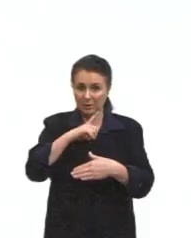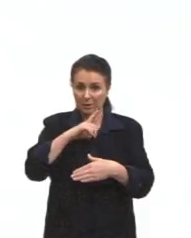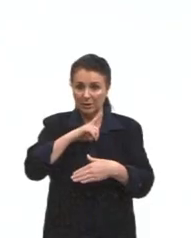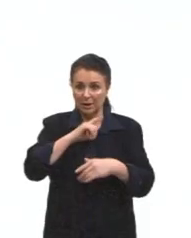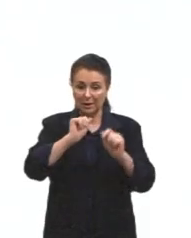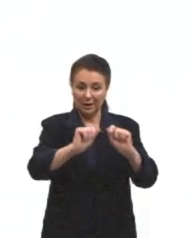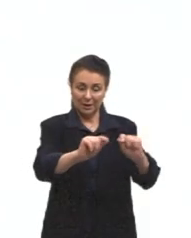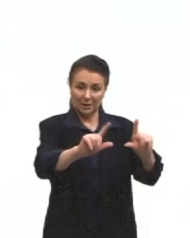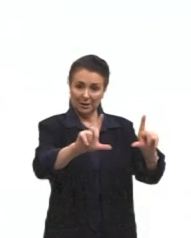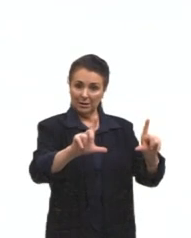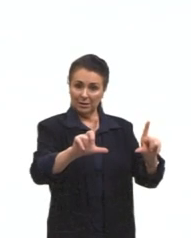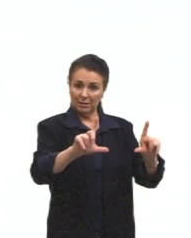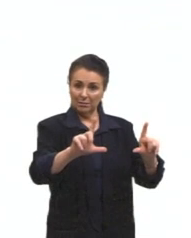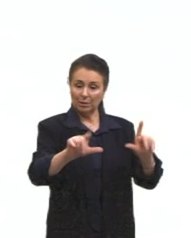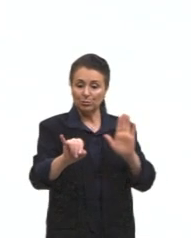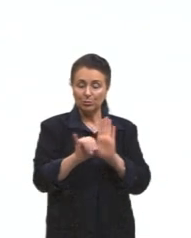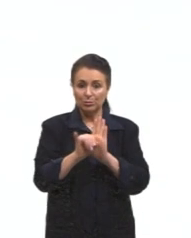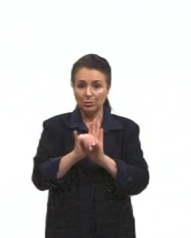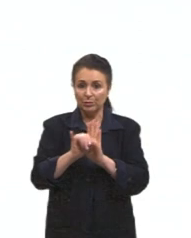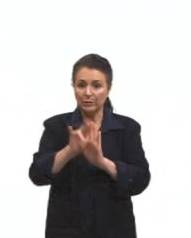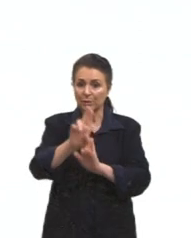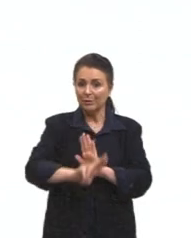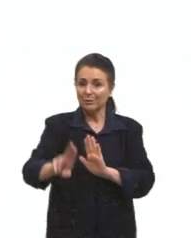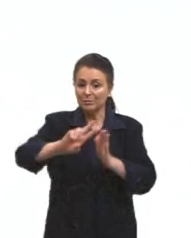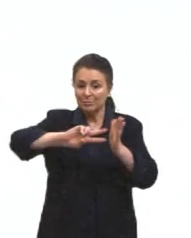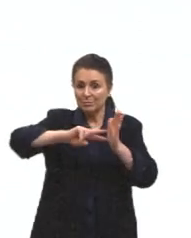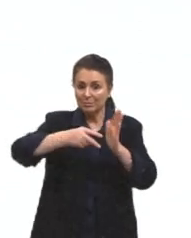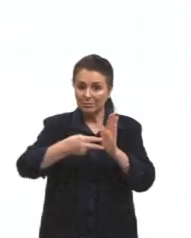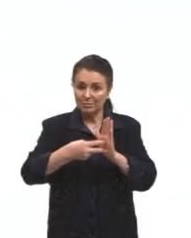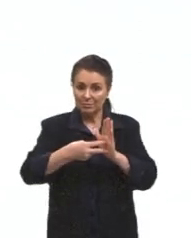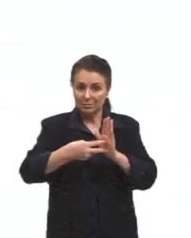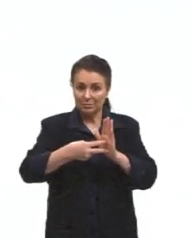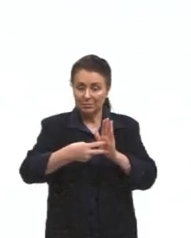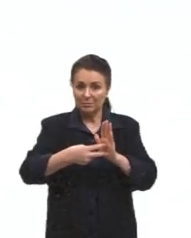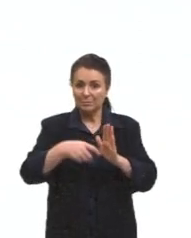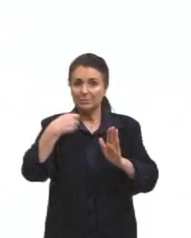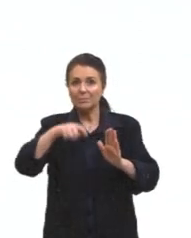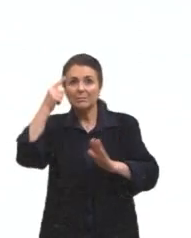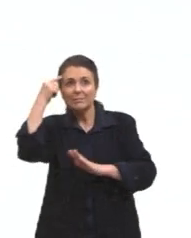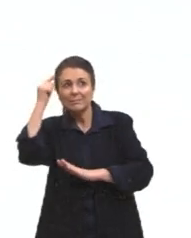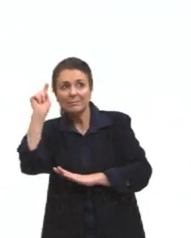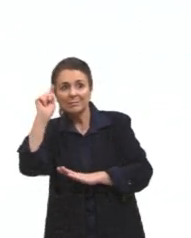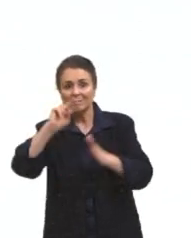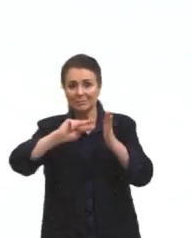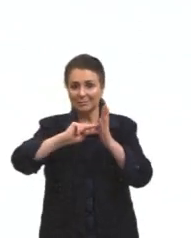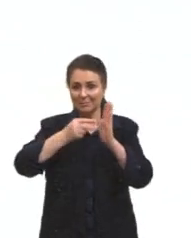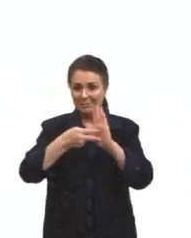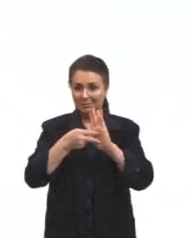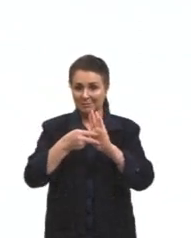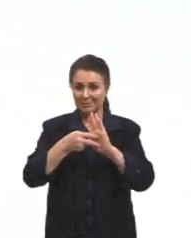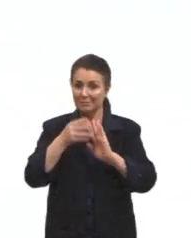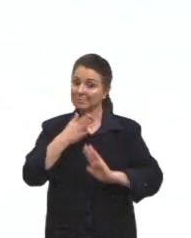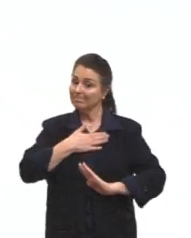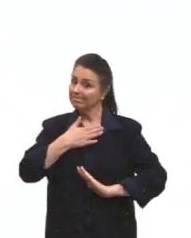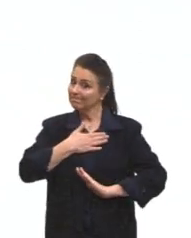tela, a gente identifica através dos significados, não é mesmo? Eu tenho que pensar nos significados da minha língua, das palavras da minha